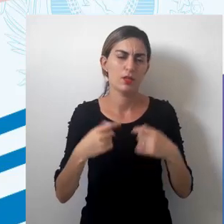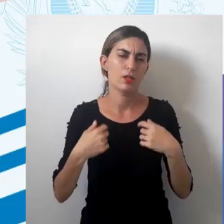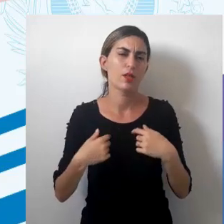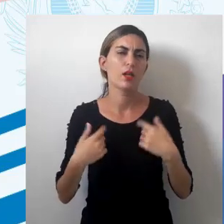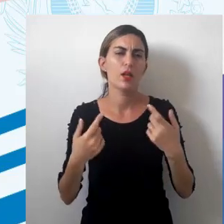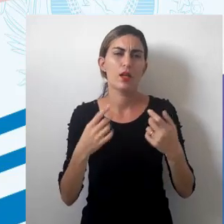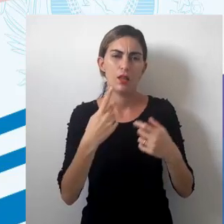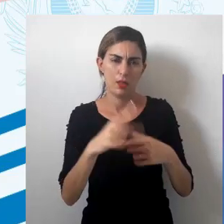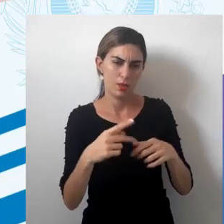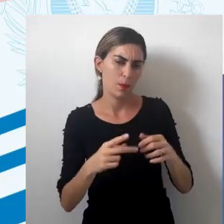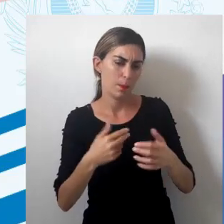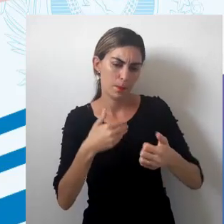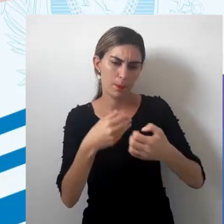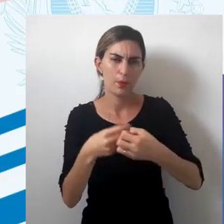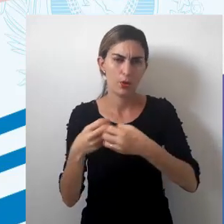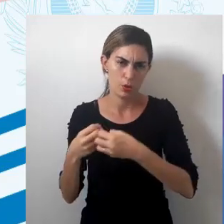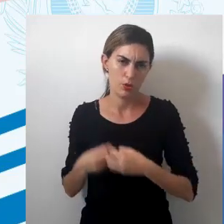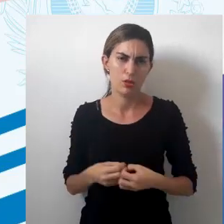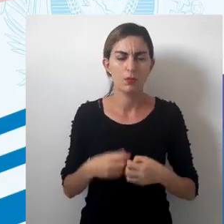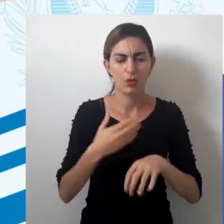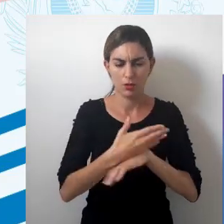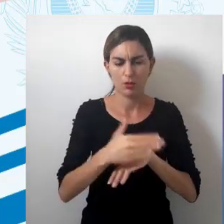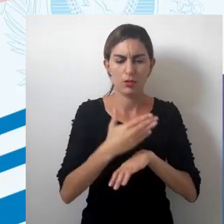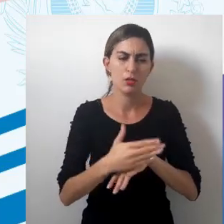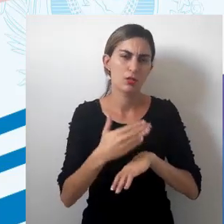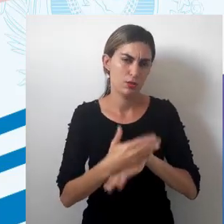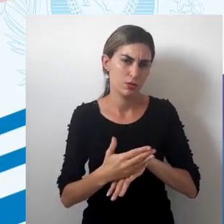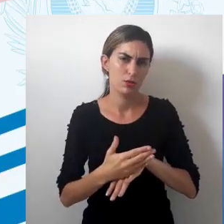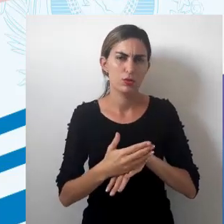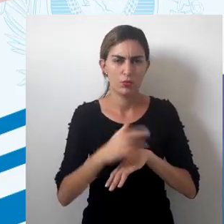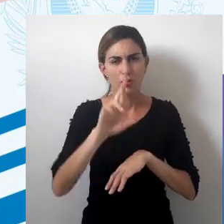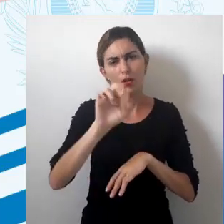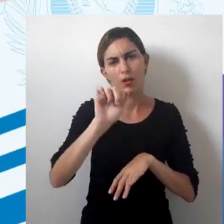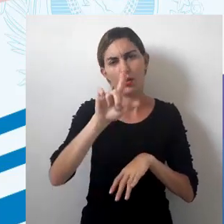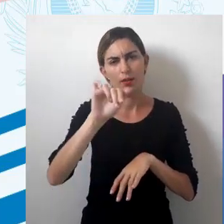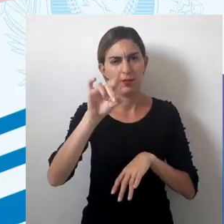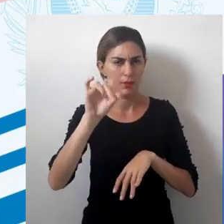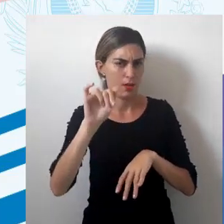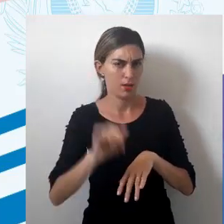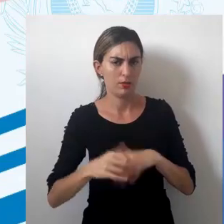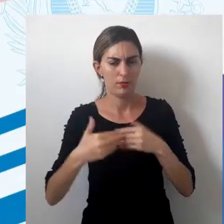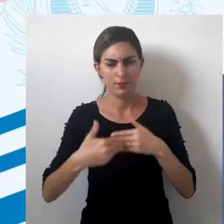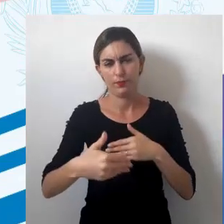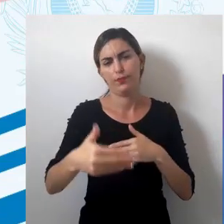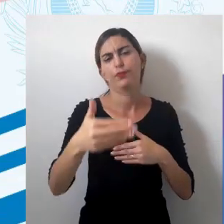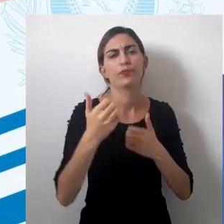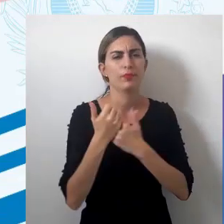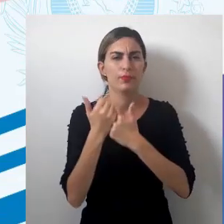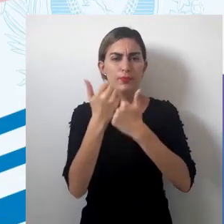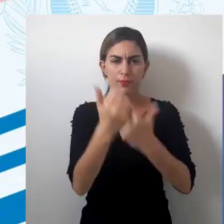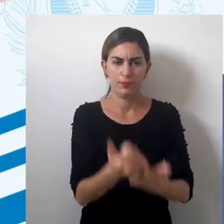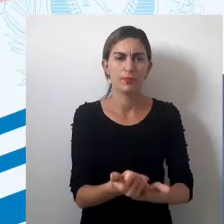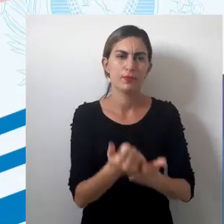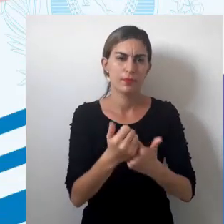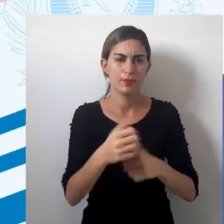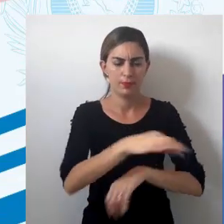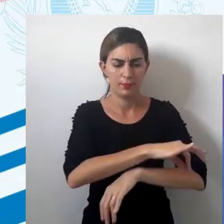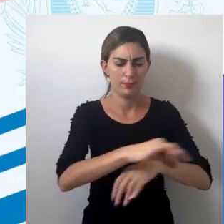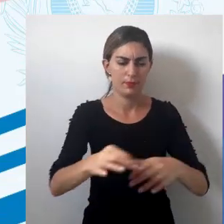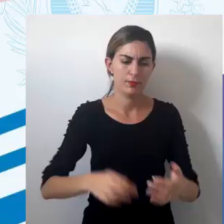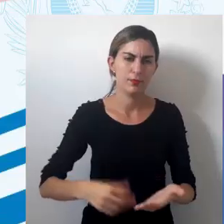sem necessariamente estar próxima a ela, ou seja, um exercício de abstração da realidade a partir do instrumento da representação